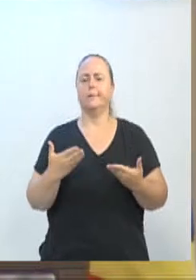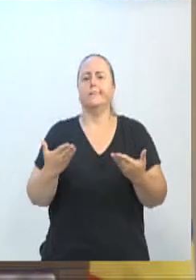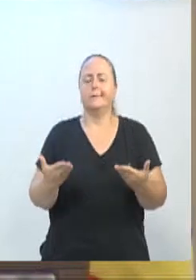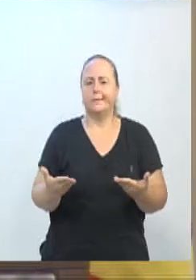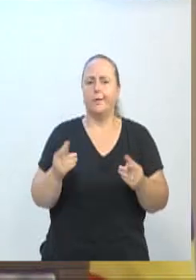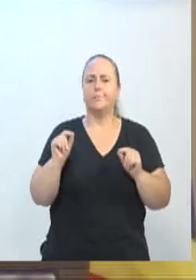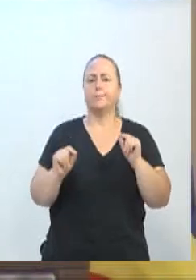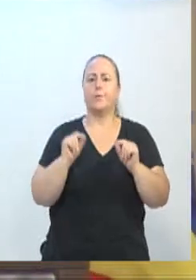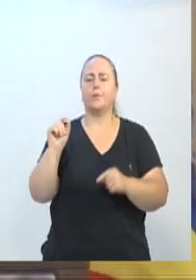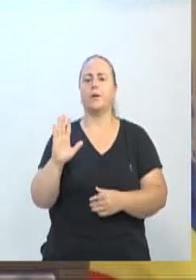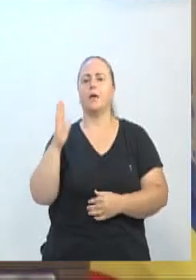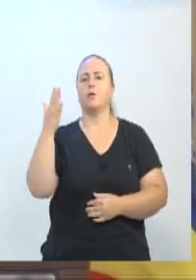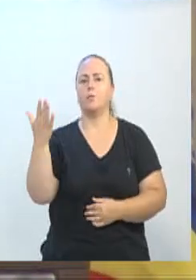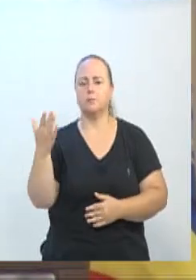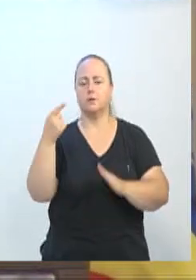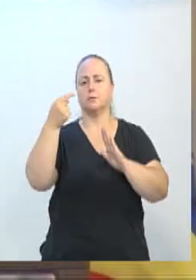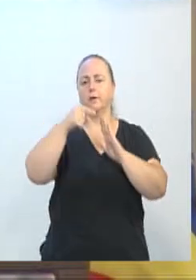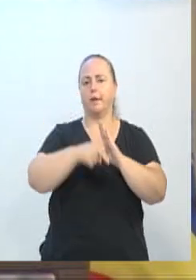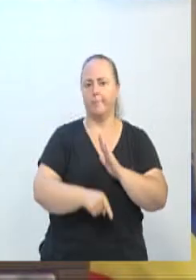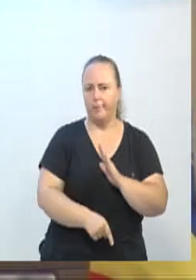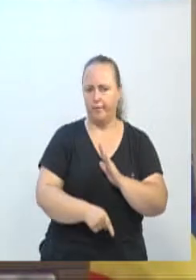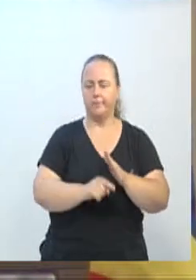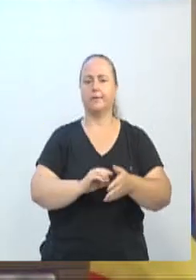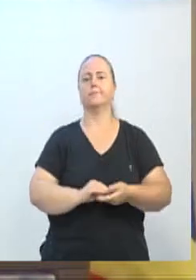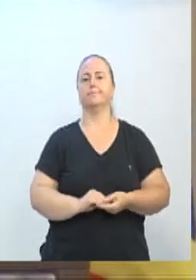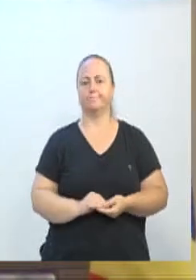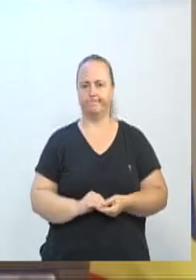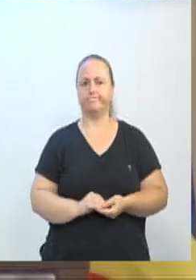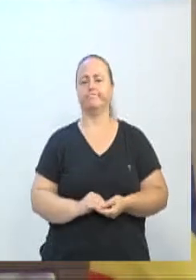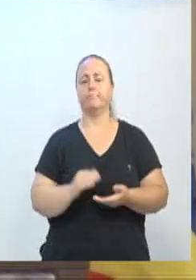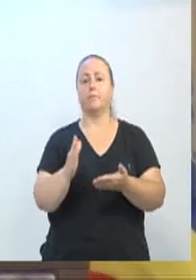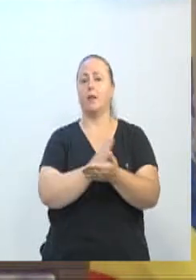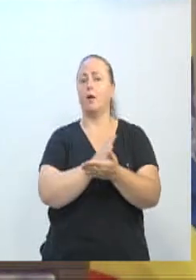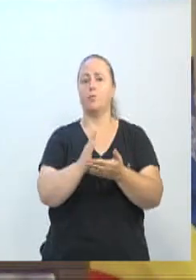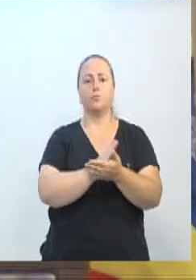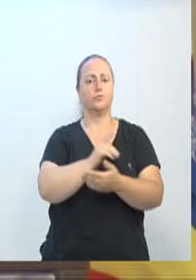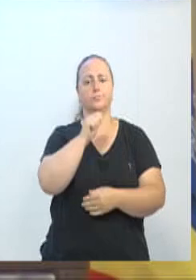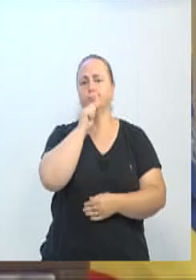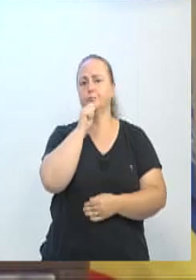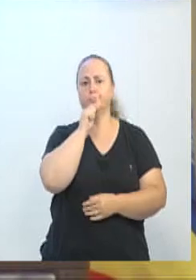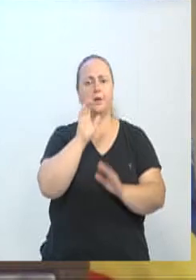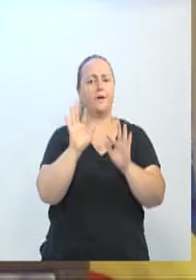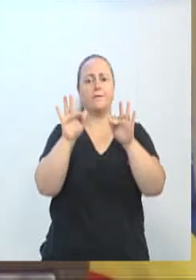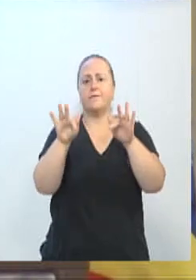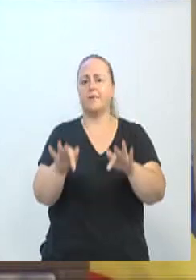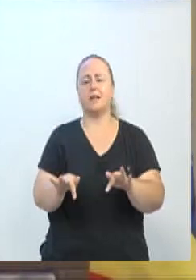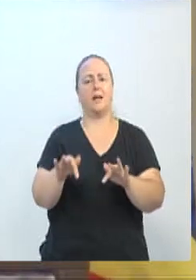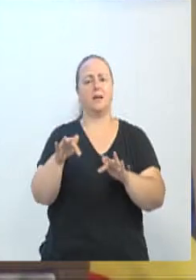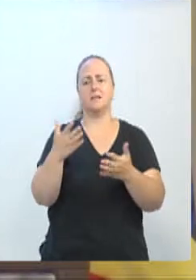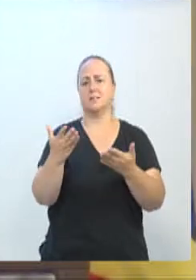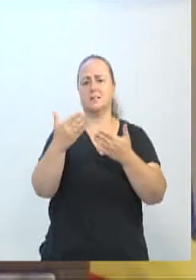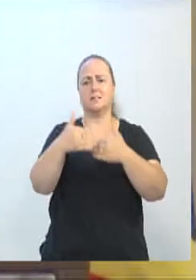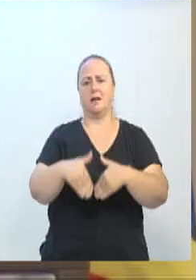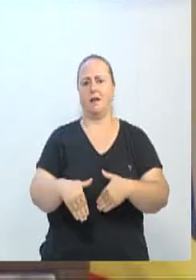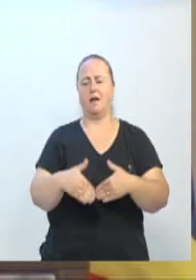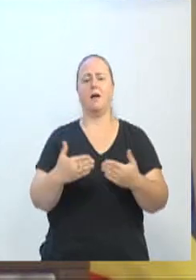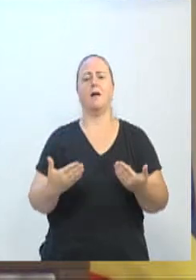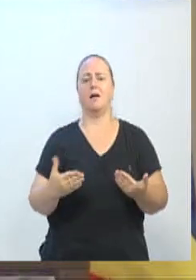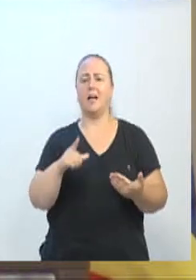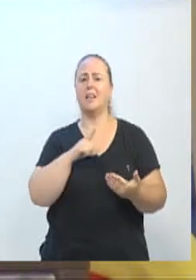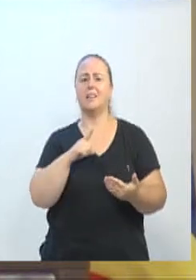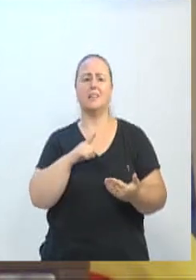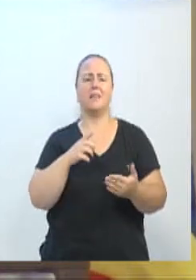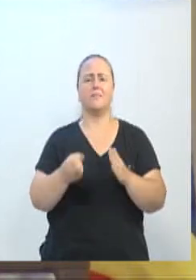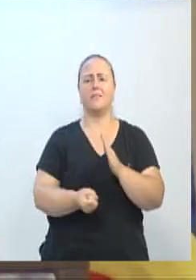quê? Está carretando na reprovação. Muitos não estão conseguindo finalizar as provas. A gente teve índice recorde de reprovação.